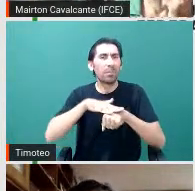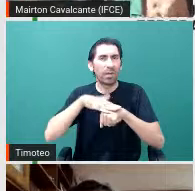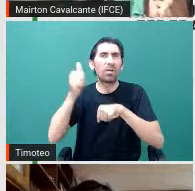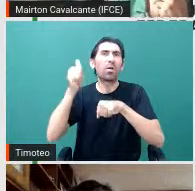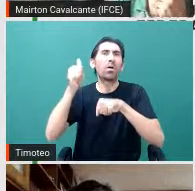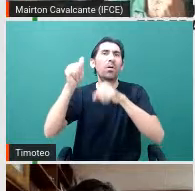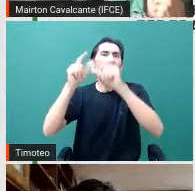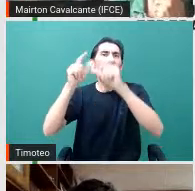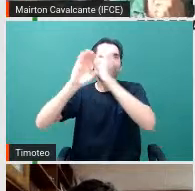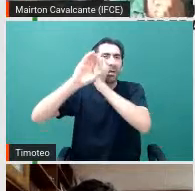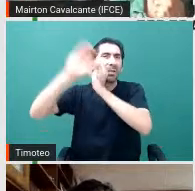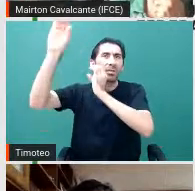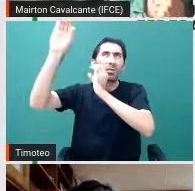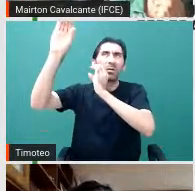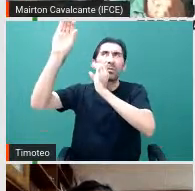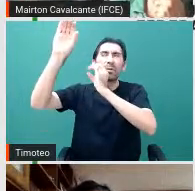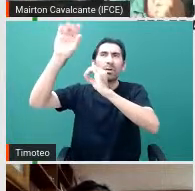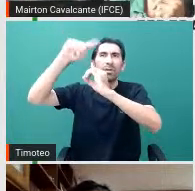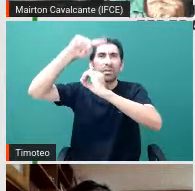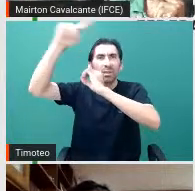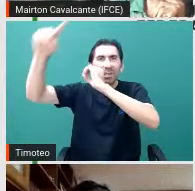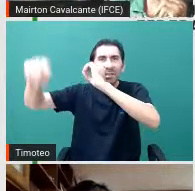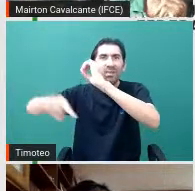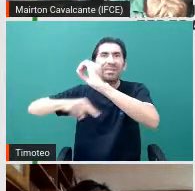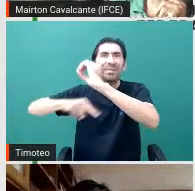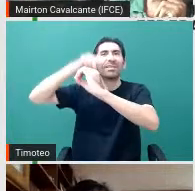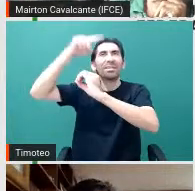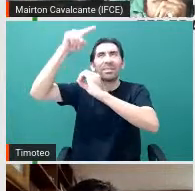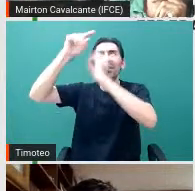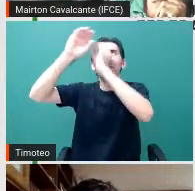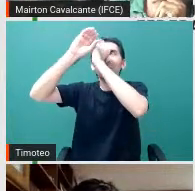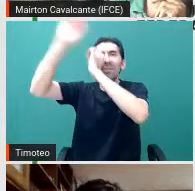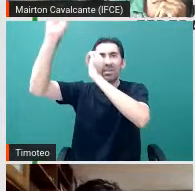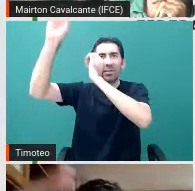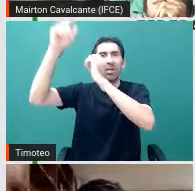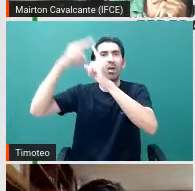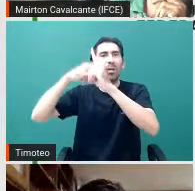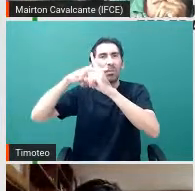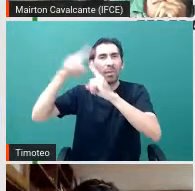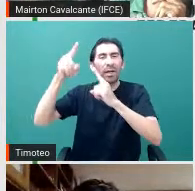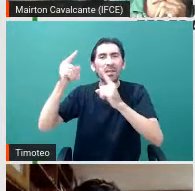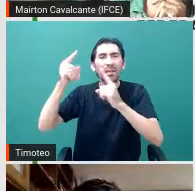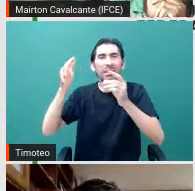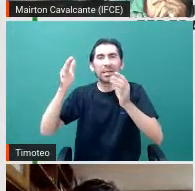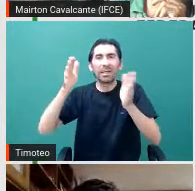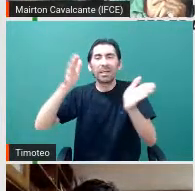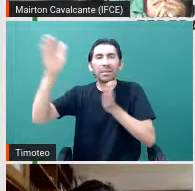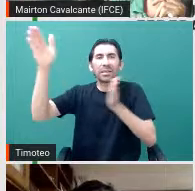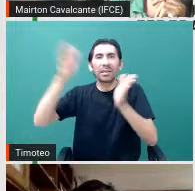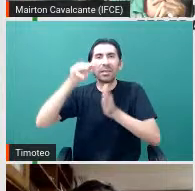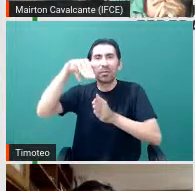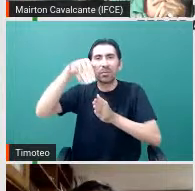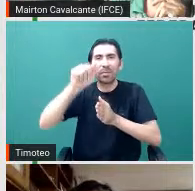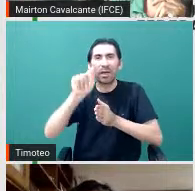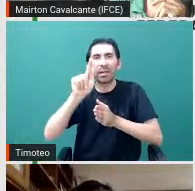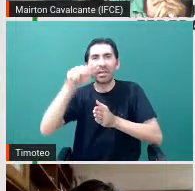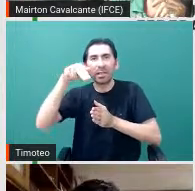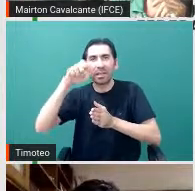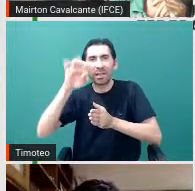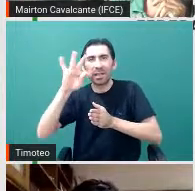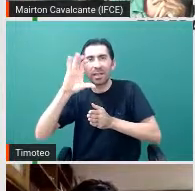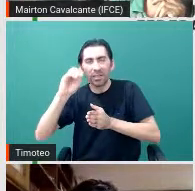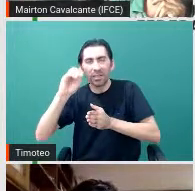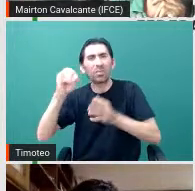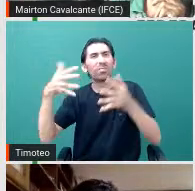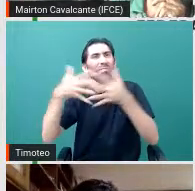quero explicar hoje, nessa live, rapidinho. Mas o campo magnético na superfície da estrela é complexo,